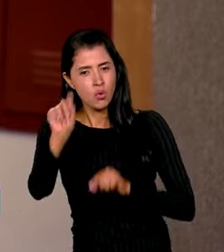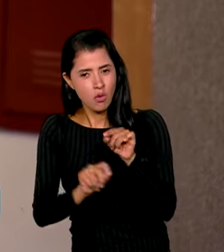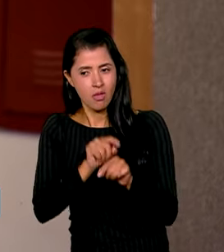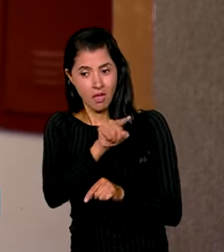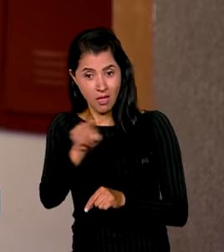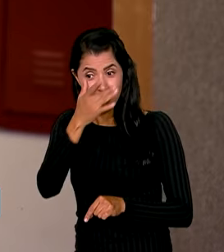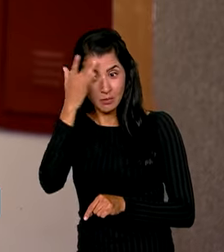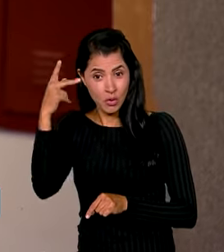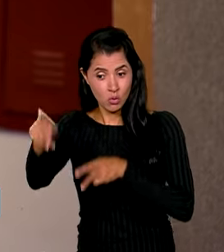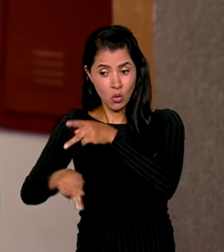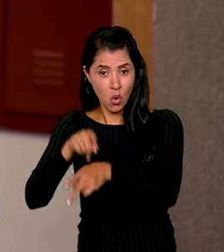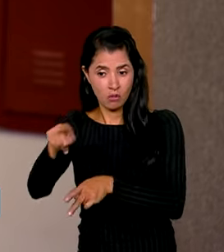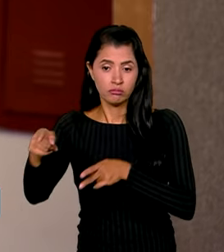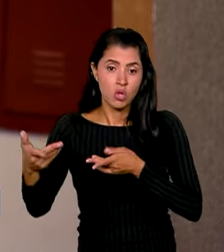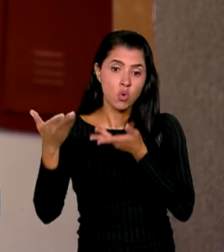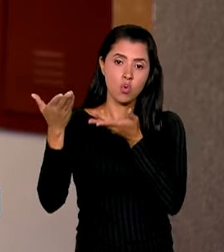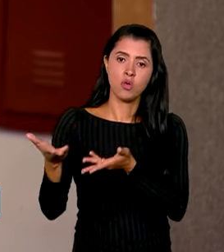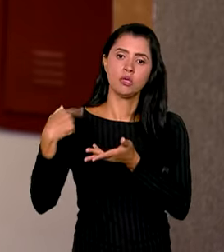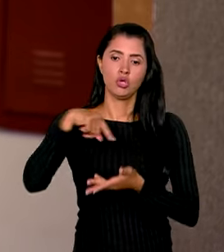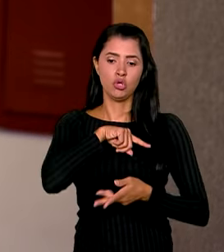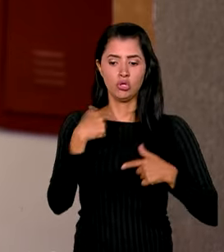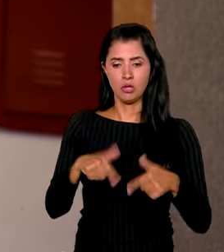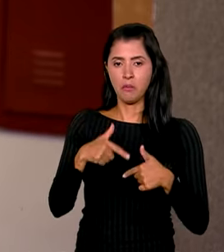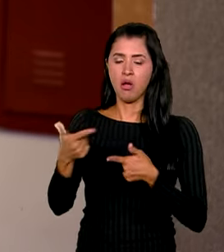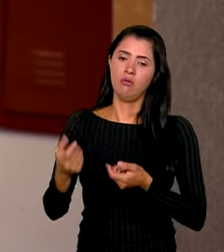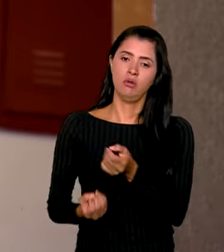essas pessoas e com essas pessoas que nós trabalhamos e que nós fazemos política pública.